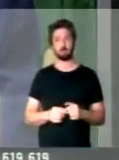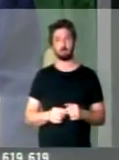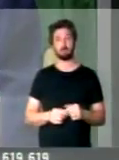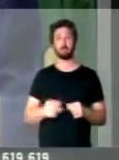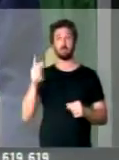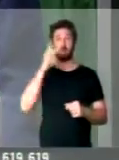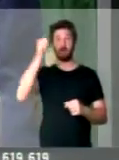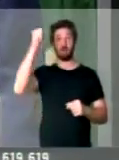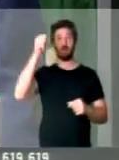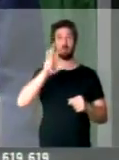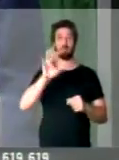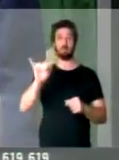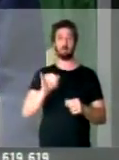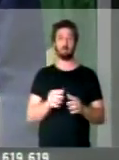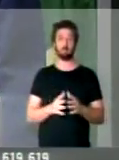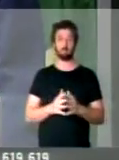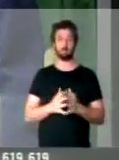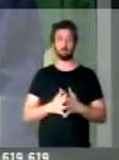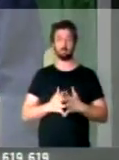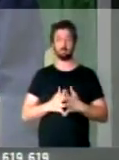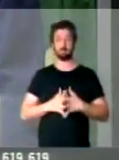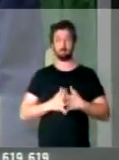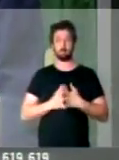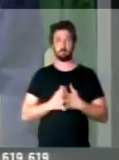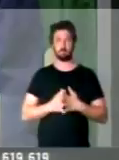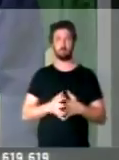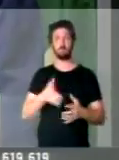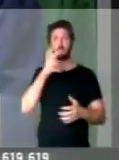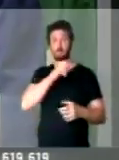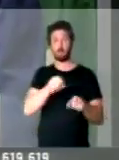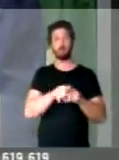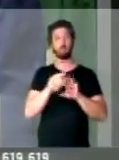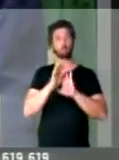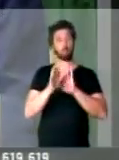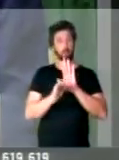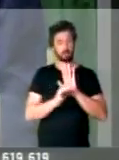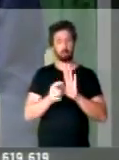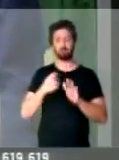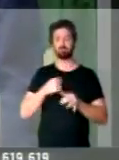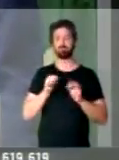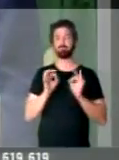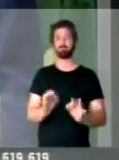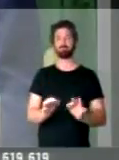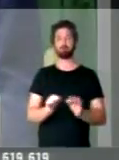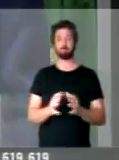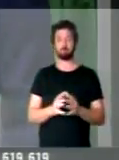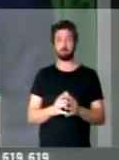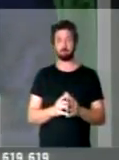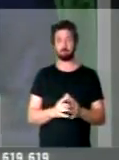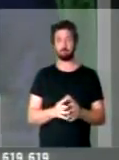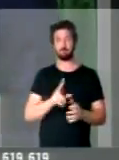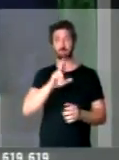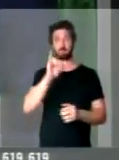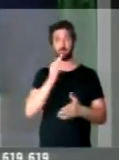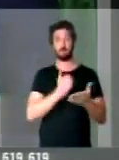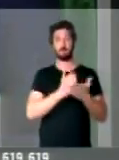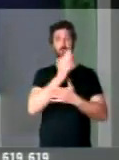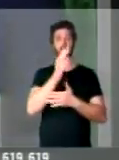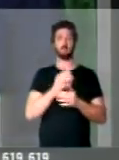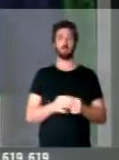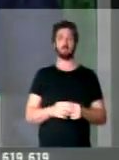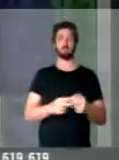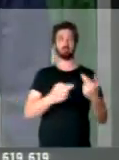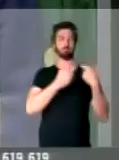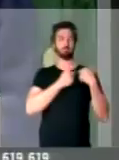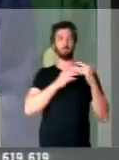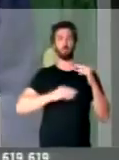sairá ganhando, que sairá ganhando com um texto que, tenho certeza, será aprovado com toda